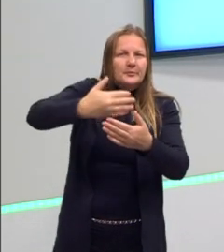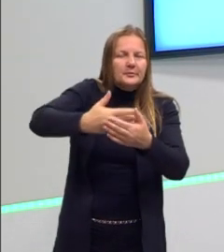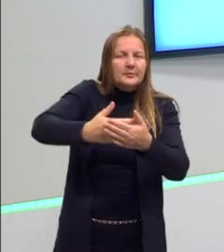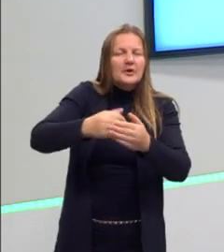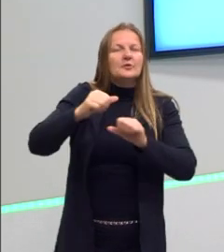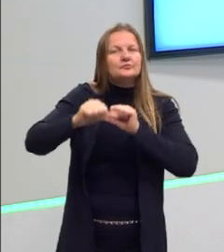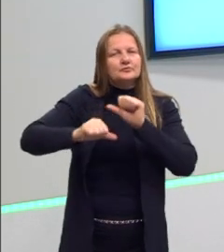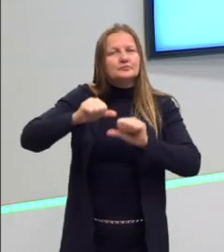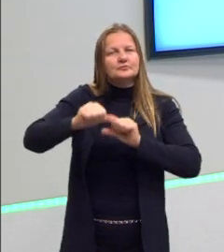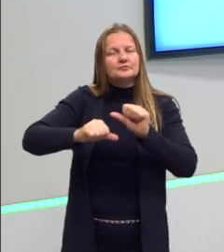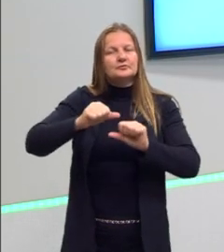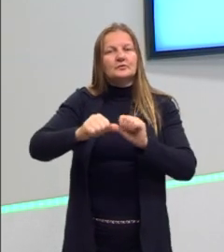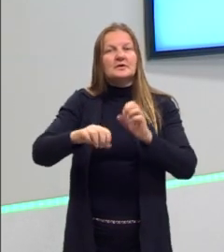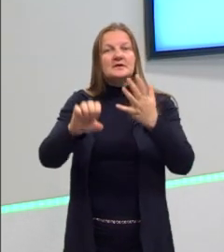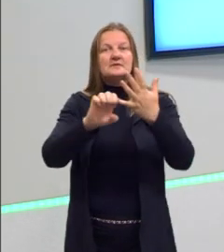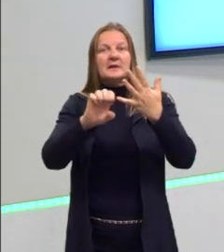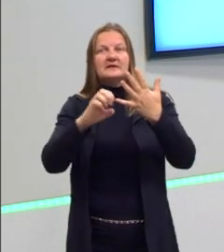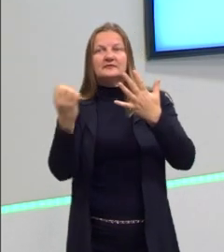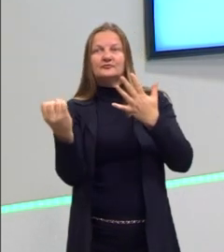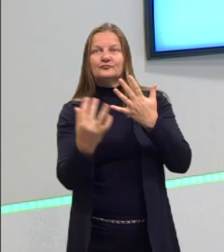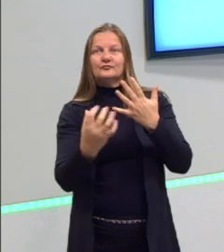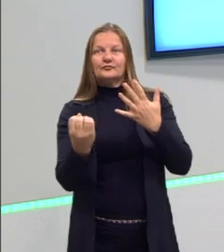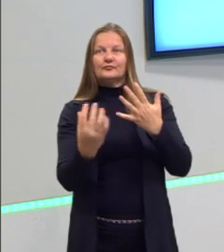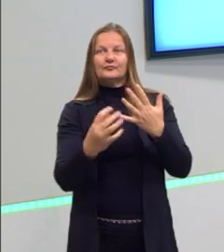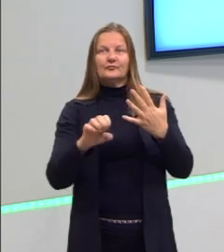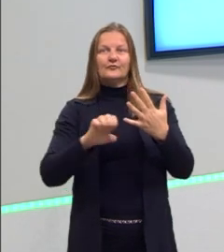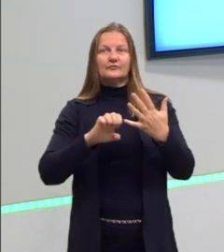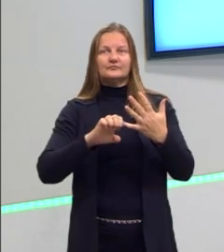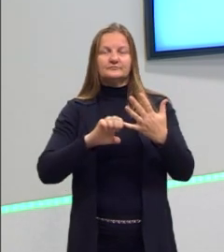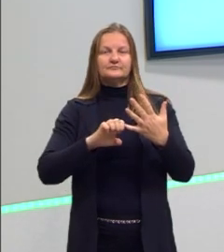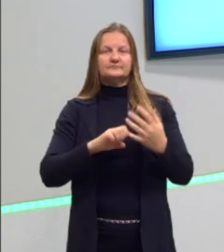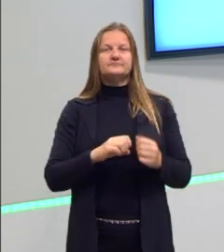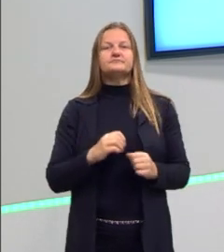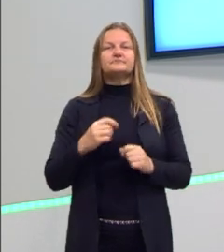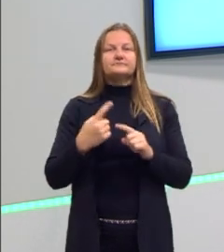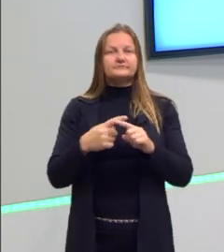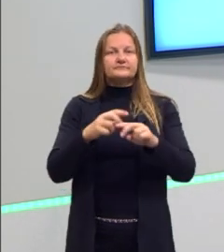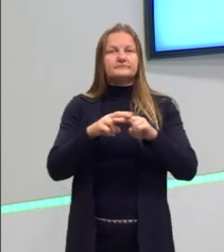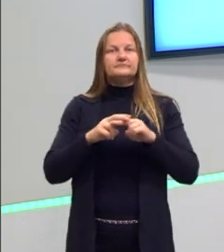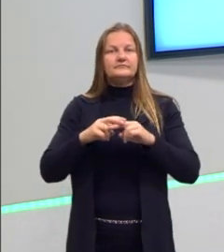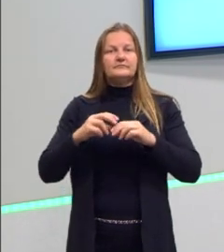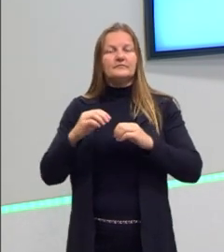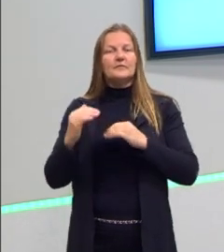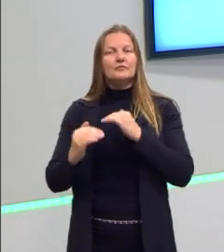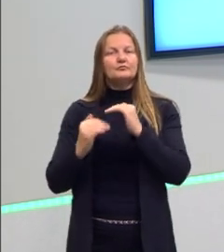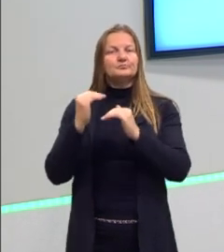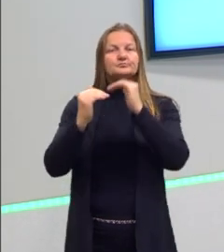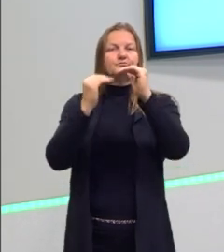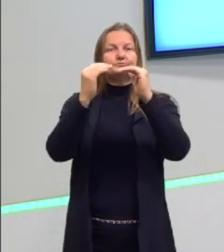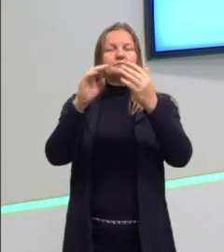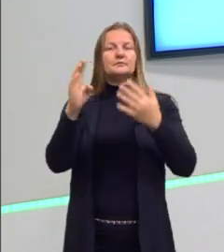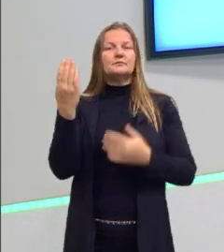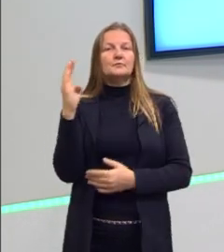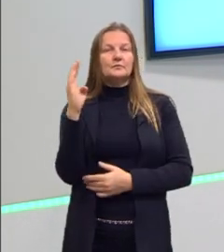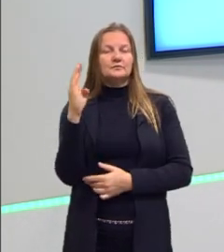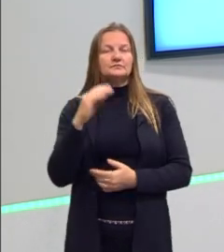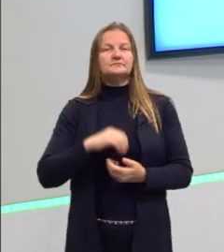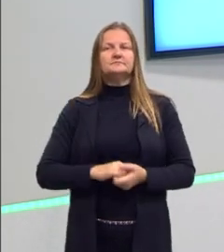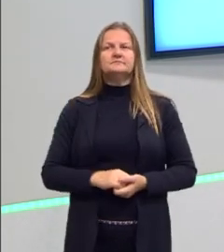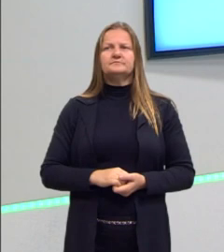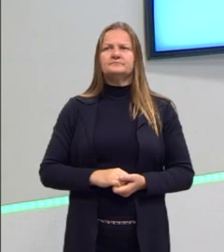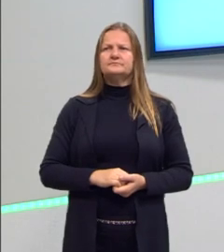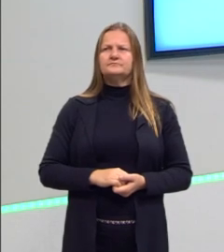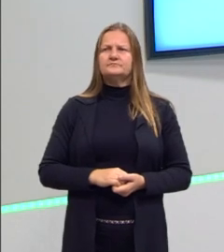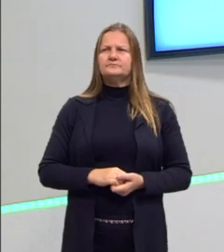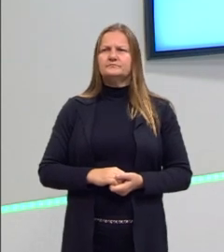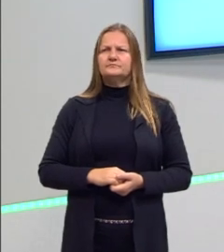espécies novas, tá? Então, isso é evolução biológica. A evolução biológica,